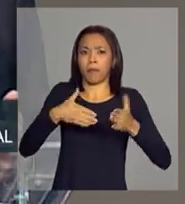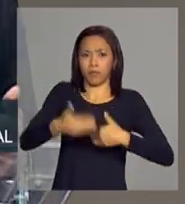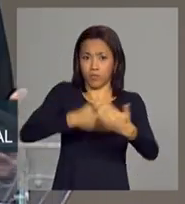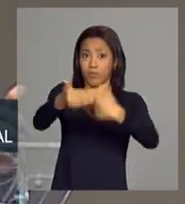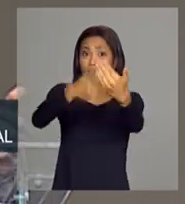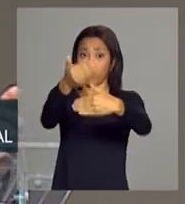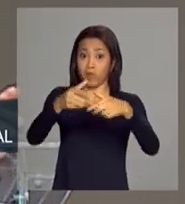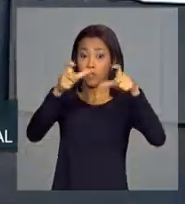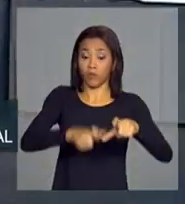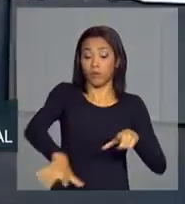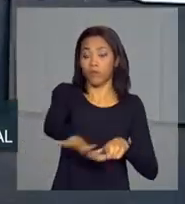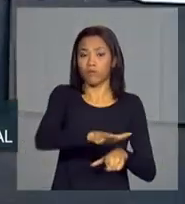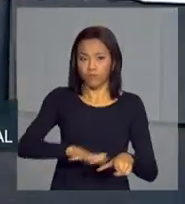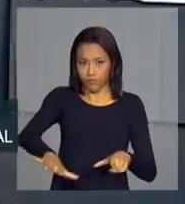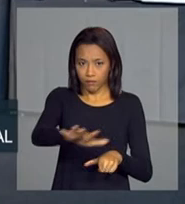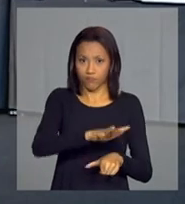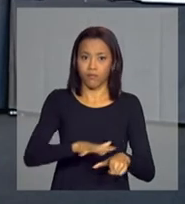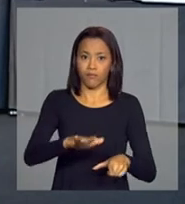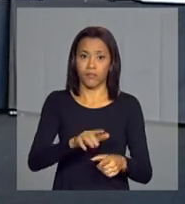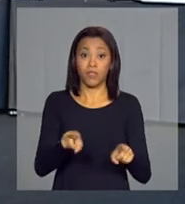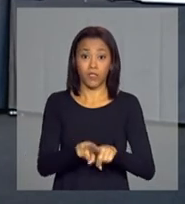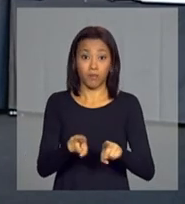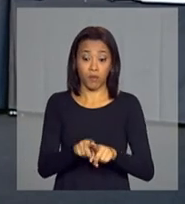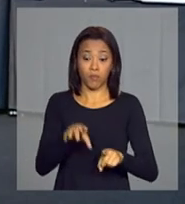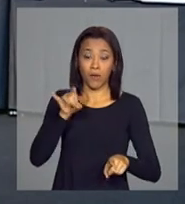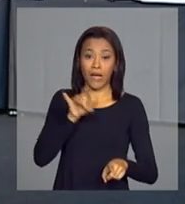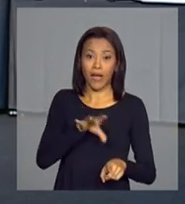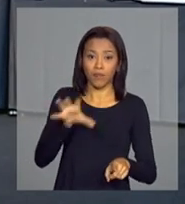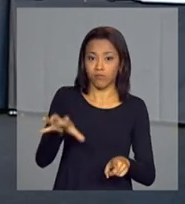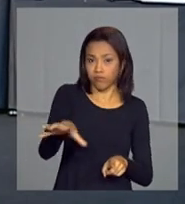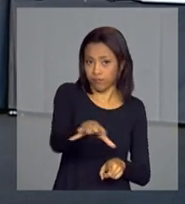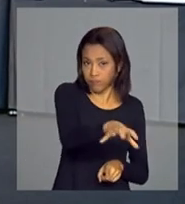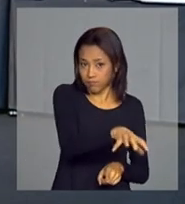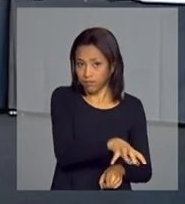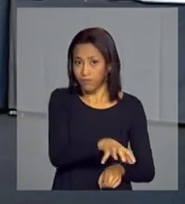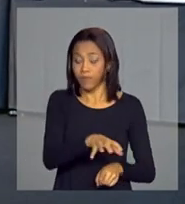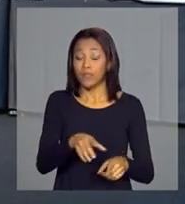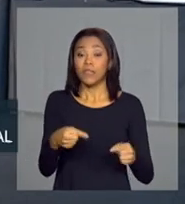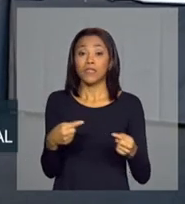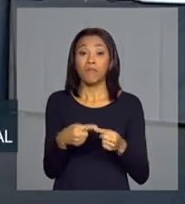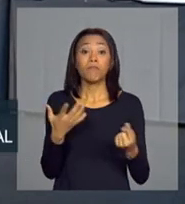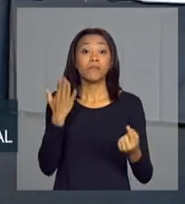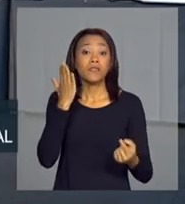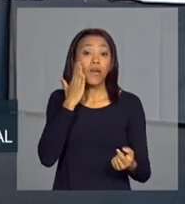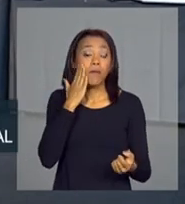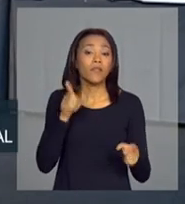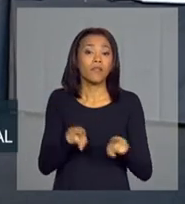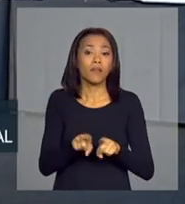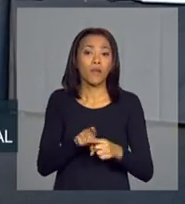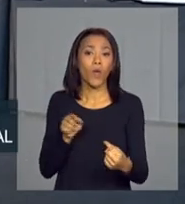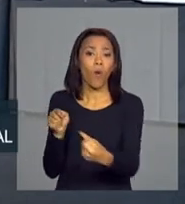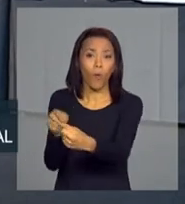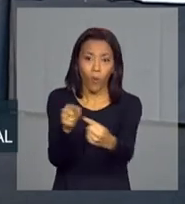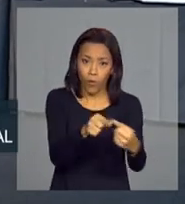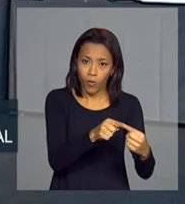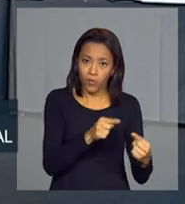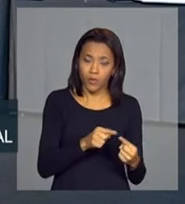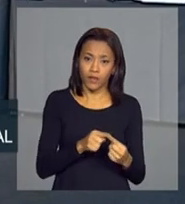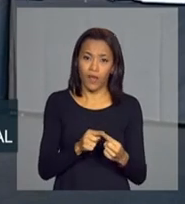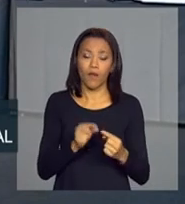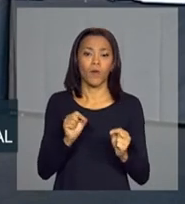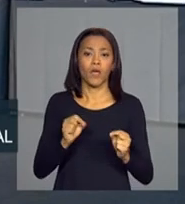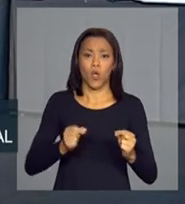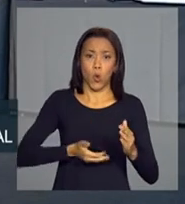territorial, e combinar o grande processo de